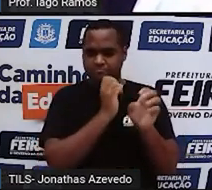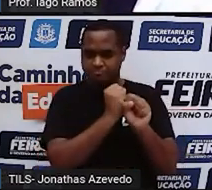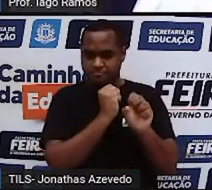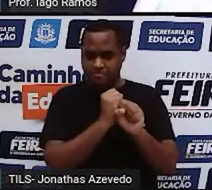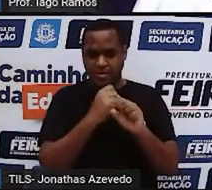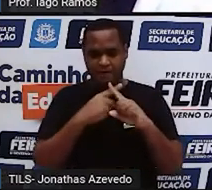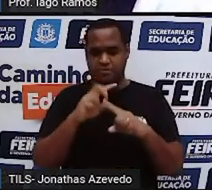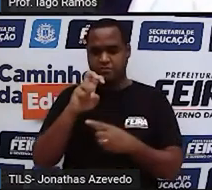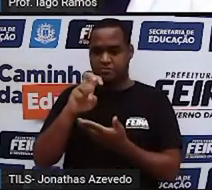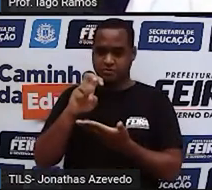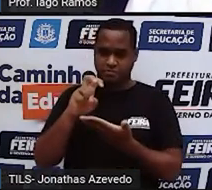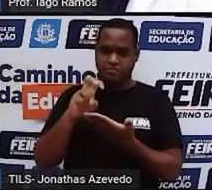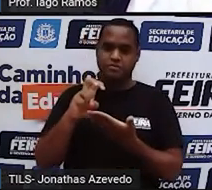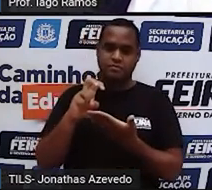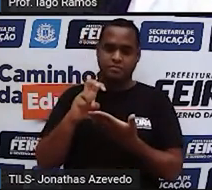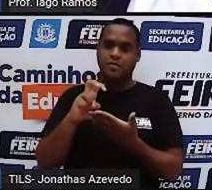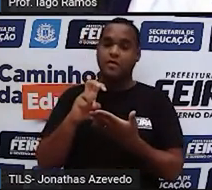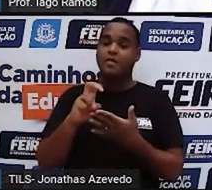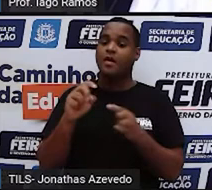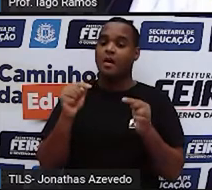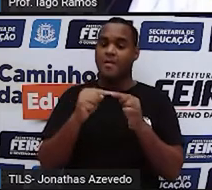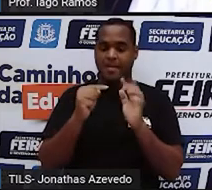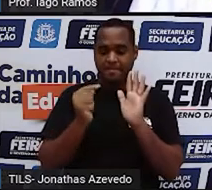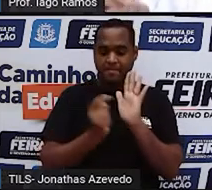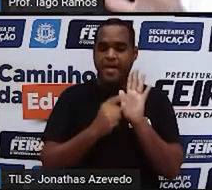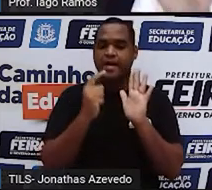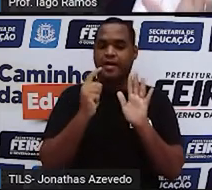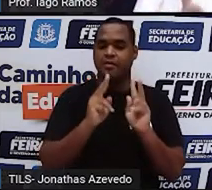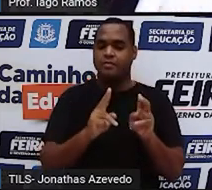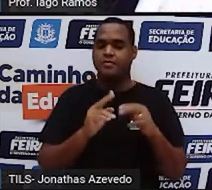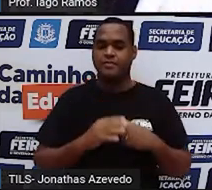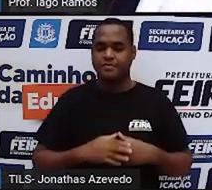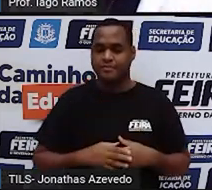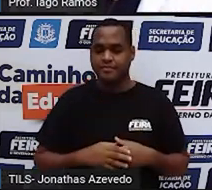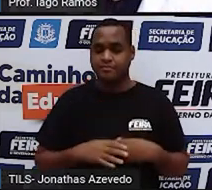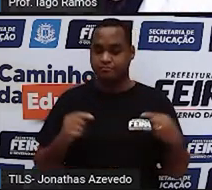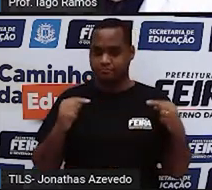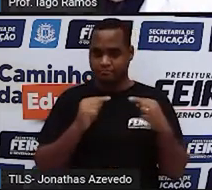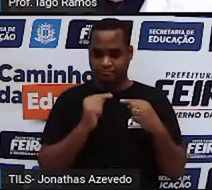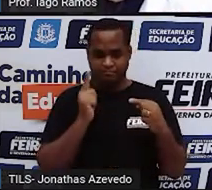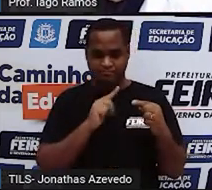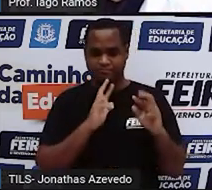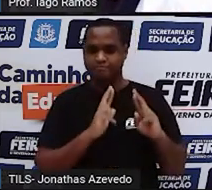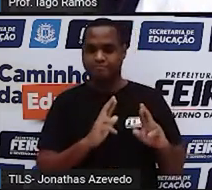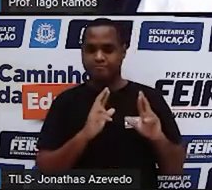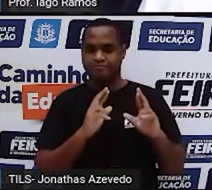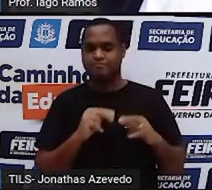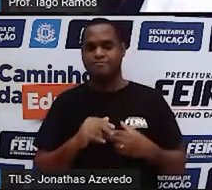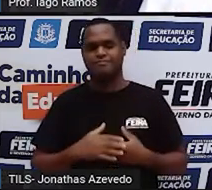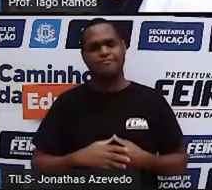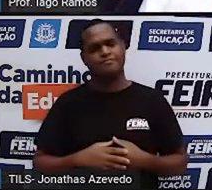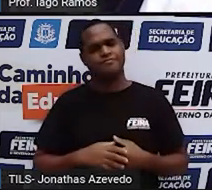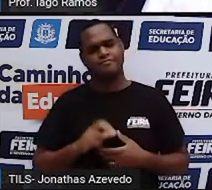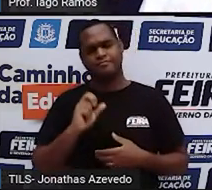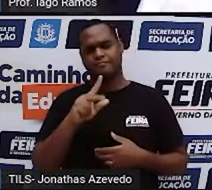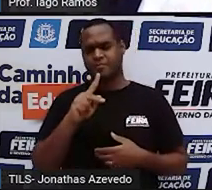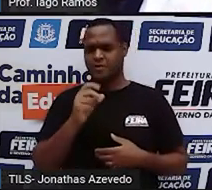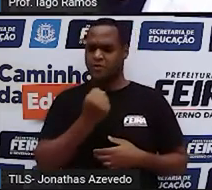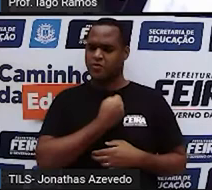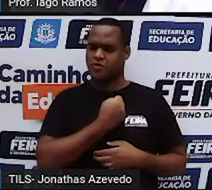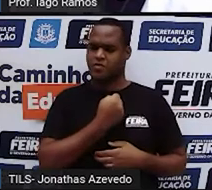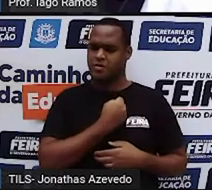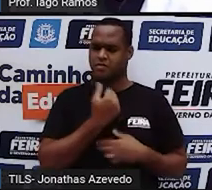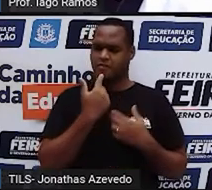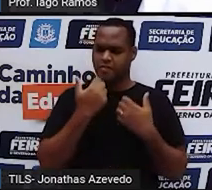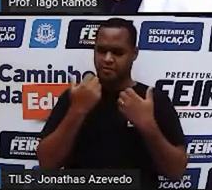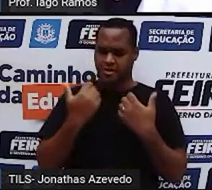vezes 5, aperta o igual, vai aparecer um resultado. Tá, professor? Apareceu um número aqui, o senhor está